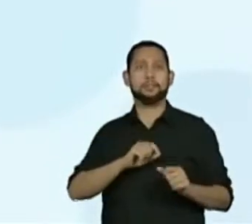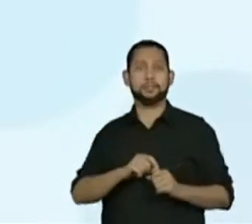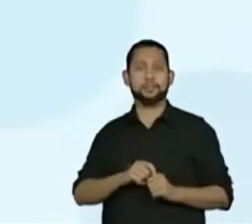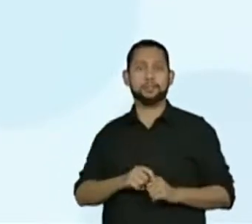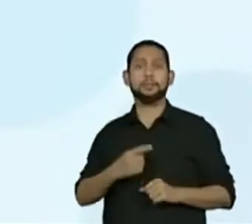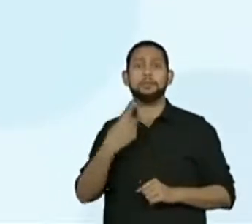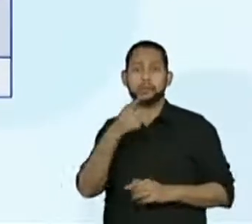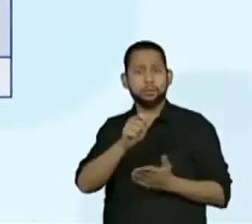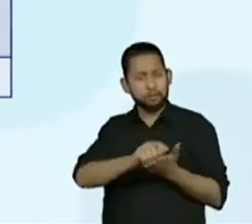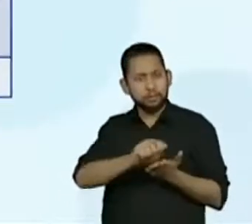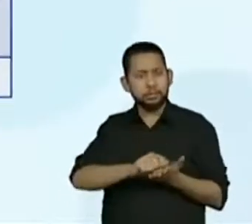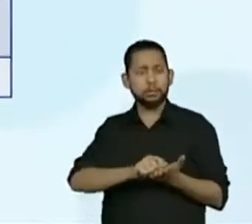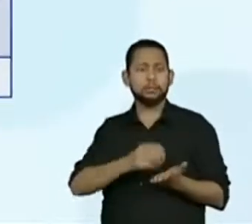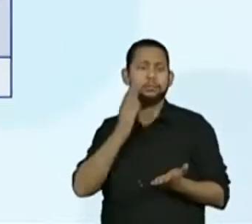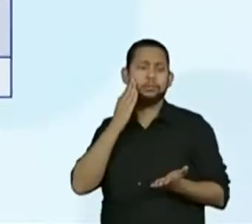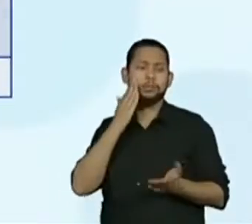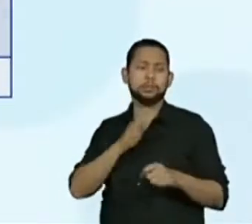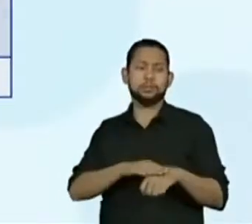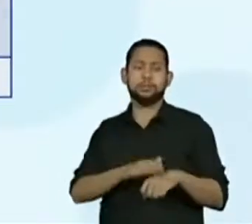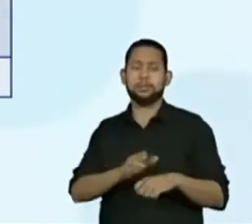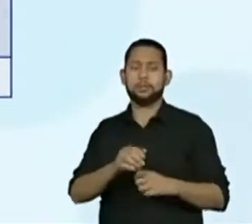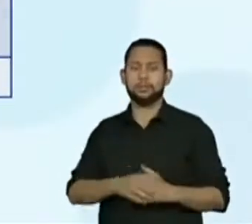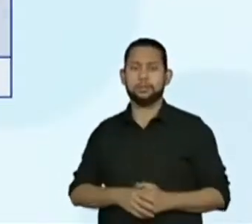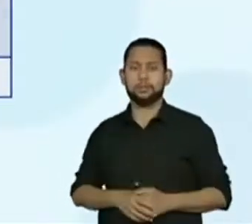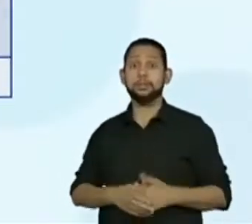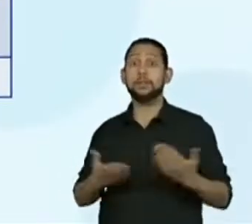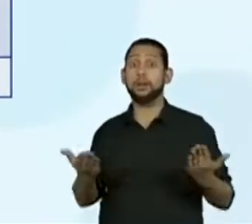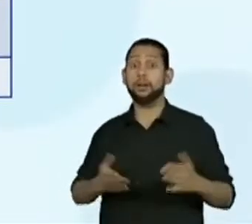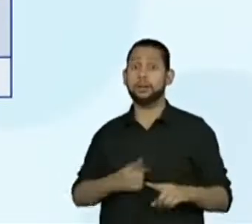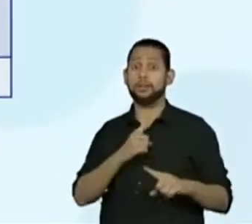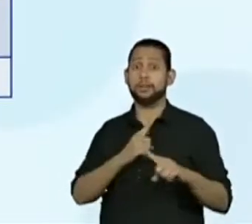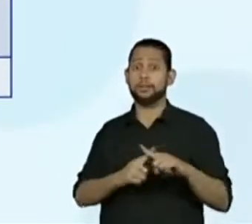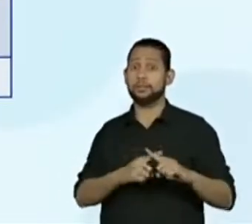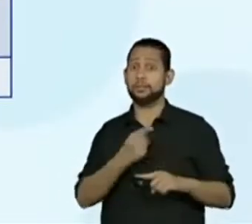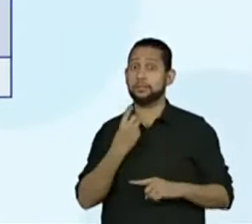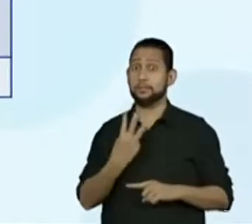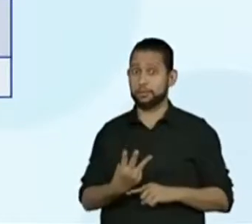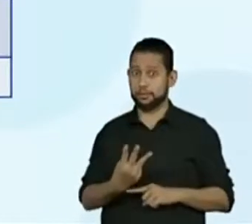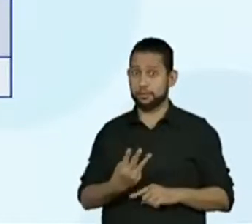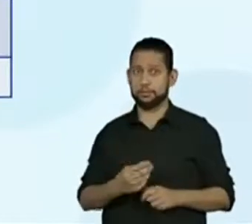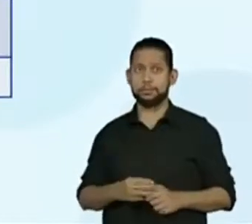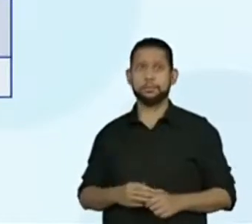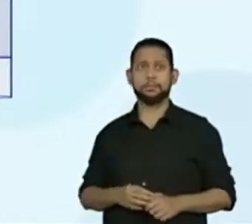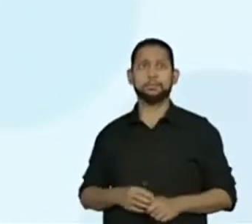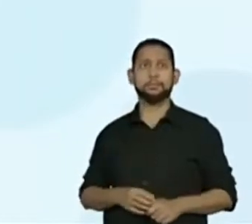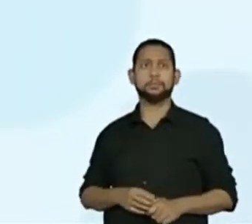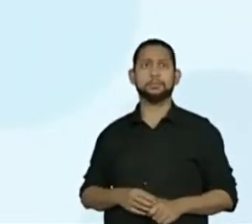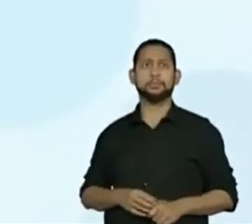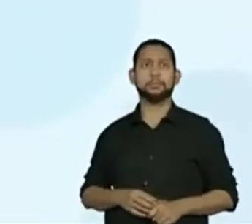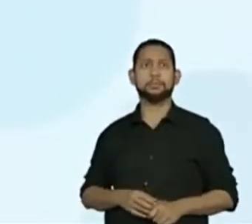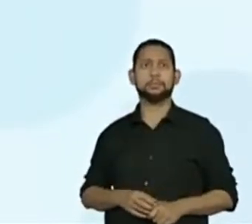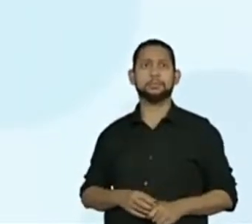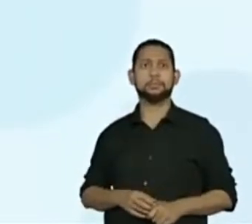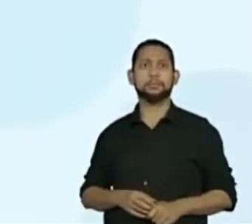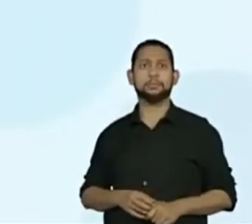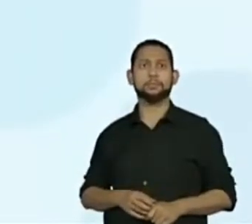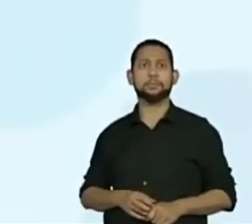fazendo no caderno, que eu sei. Vamos lá agora, vamos triplicar a receita. Pode ir, oráculo.